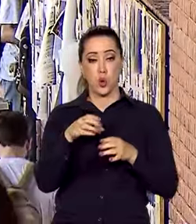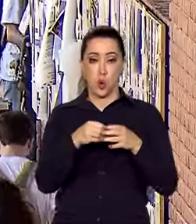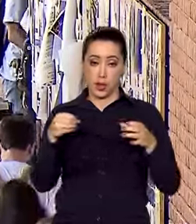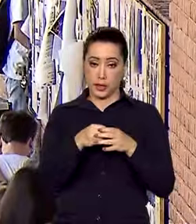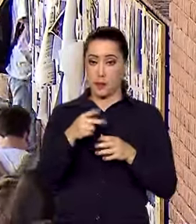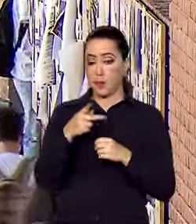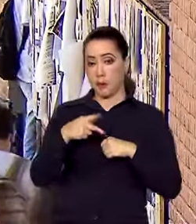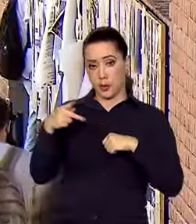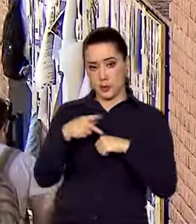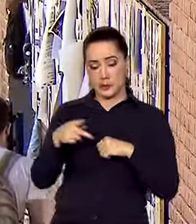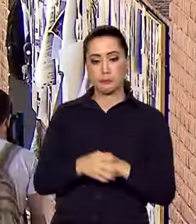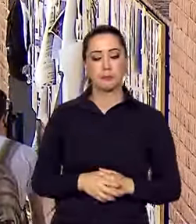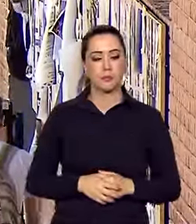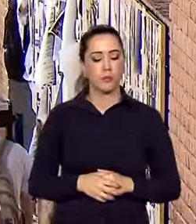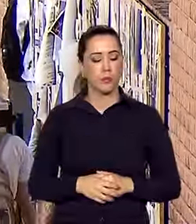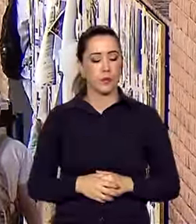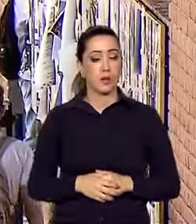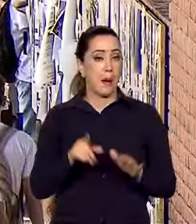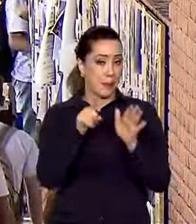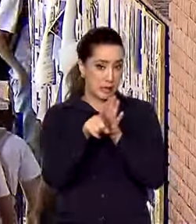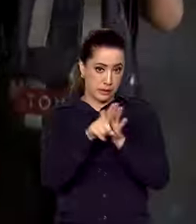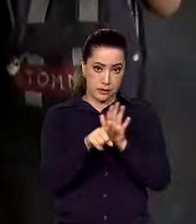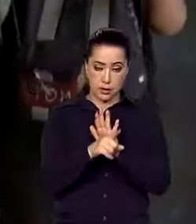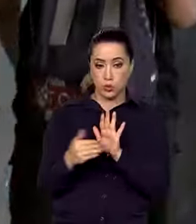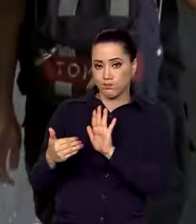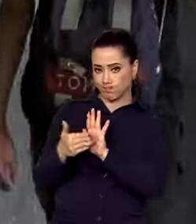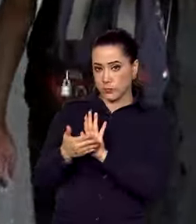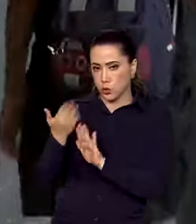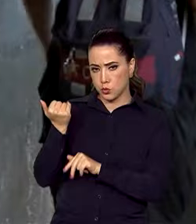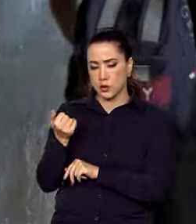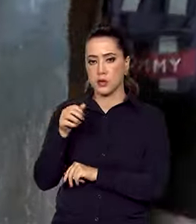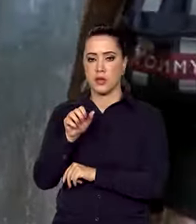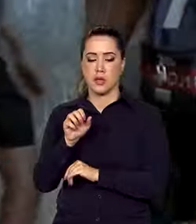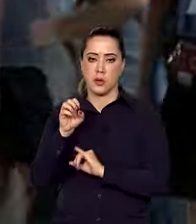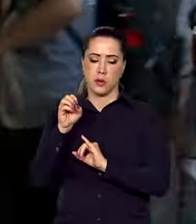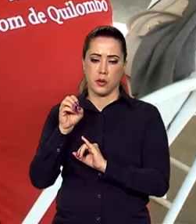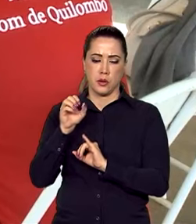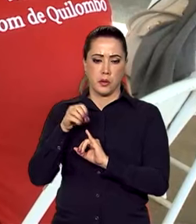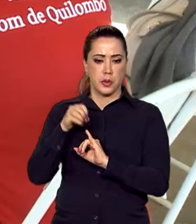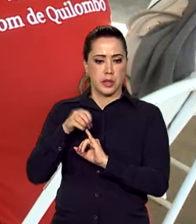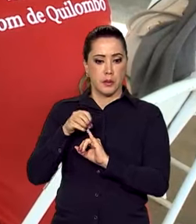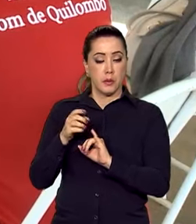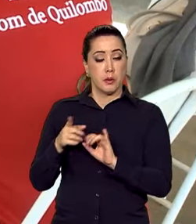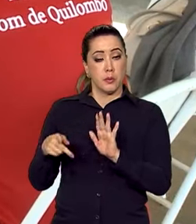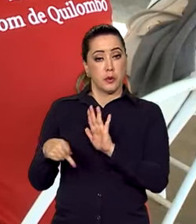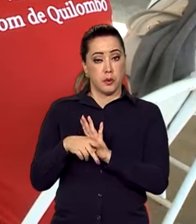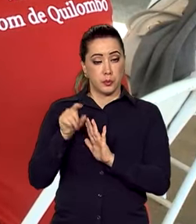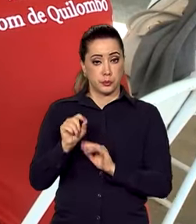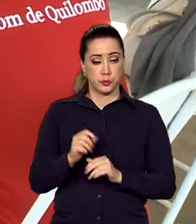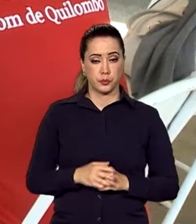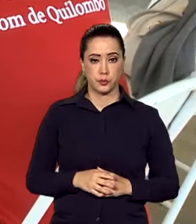Os dados do último Censo da Educação Superior do Instituto Nacional de Estudos e Pesquisas Educacionais,